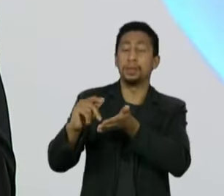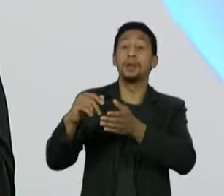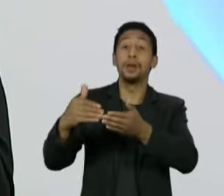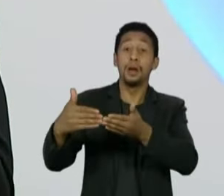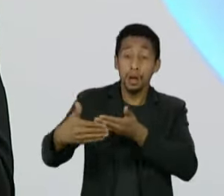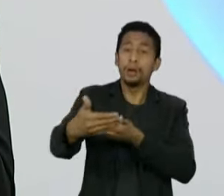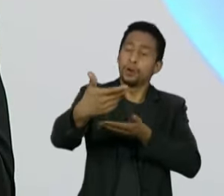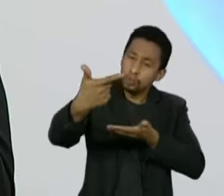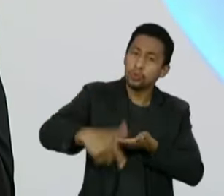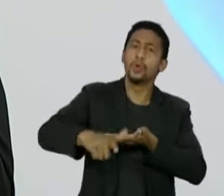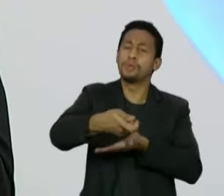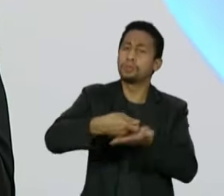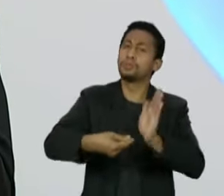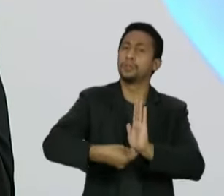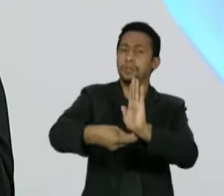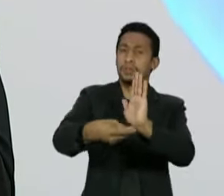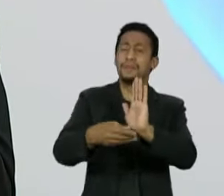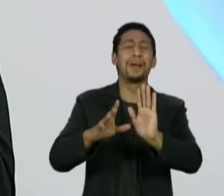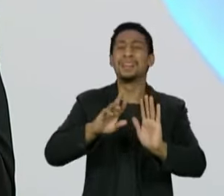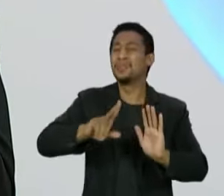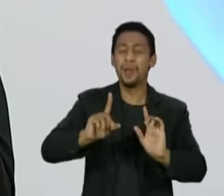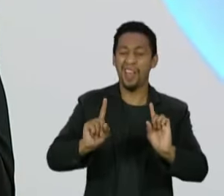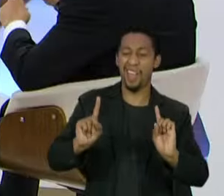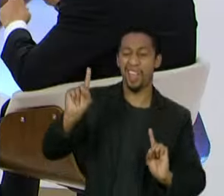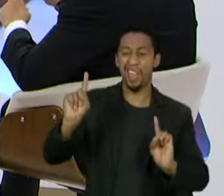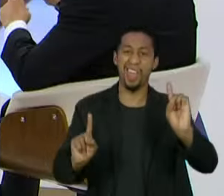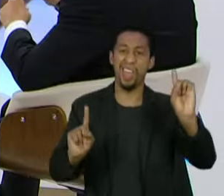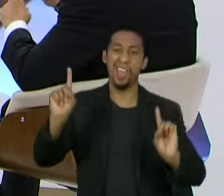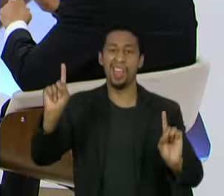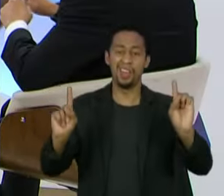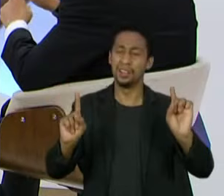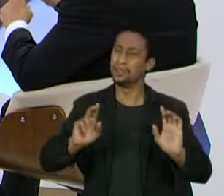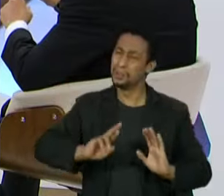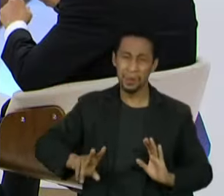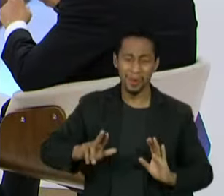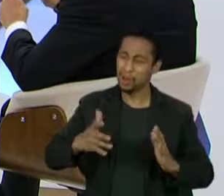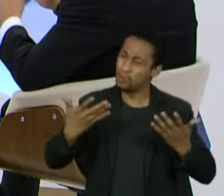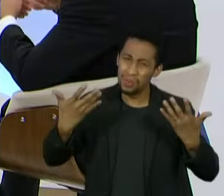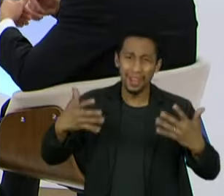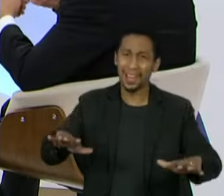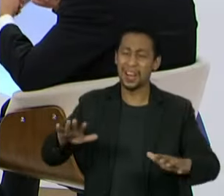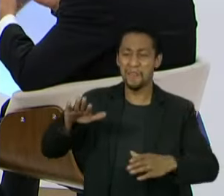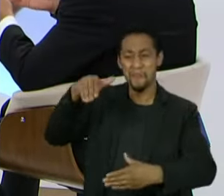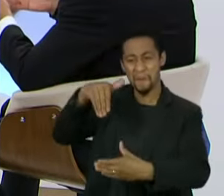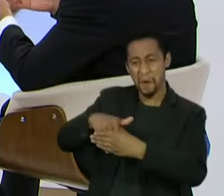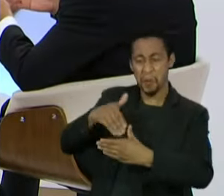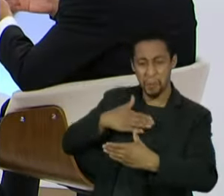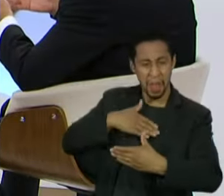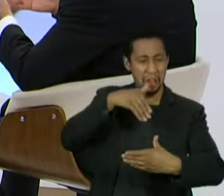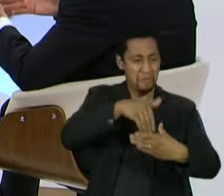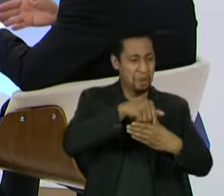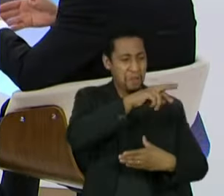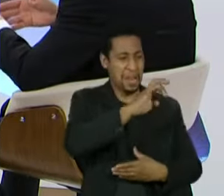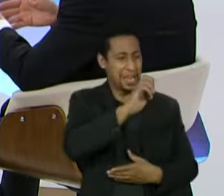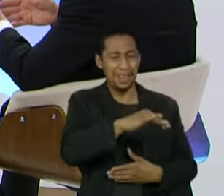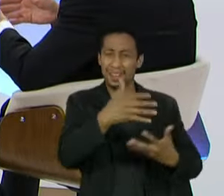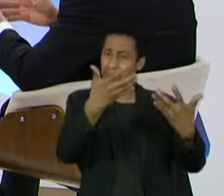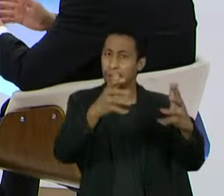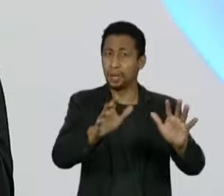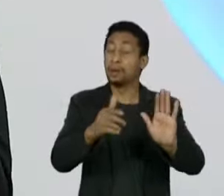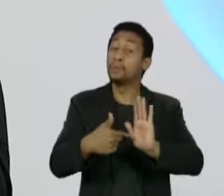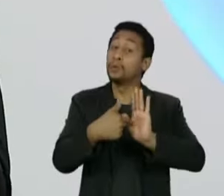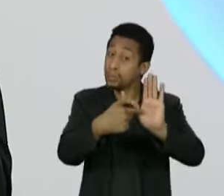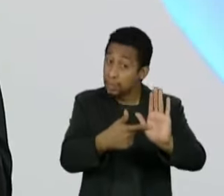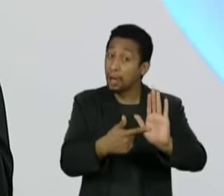alguns trechos, mas eu não tenho nenhuma expectativa de competição de voto com o Renan Calheiros. Não é isso. É mostrar que existe um trabalho técnico feito pela